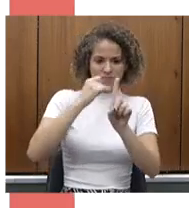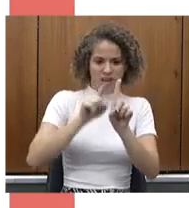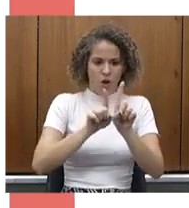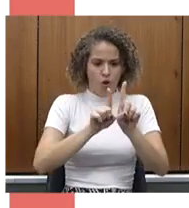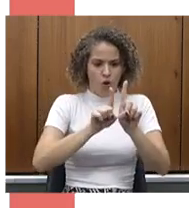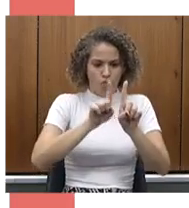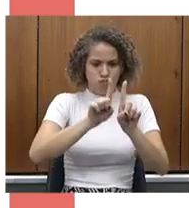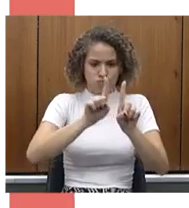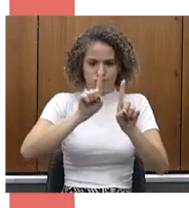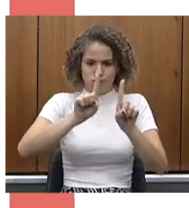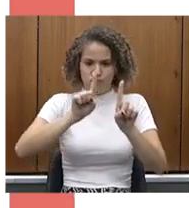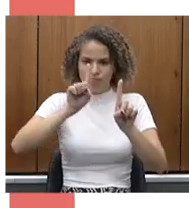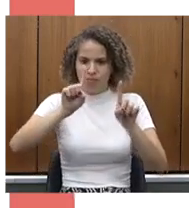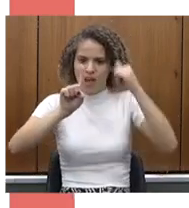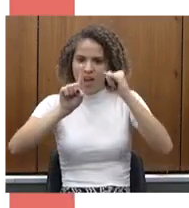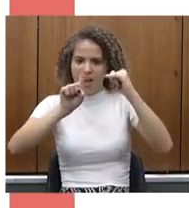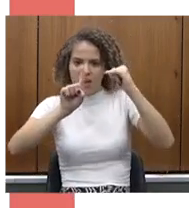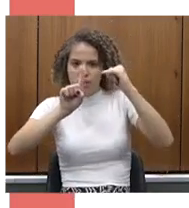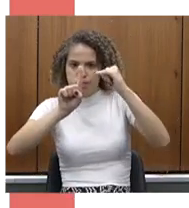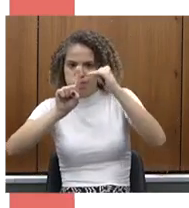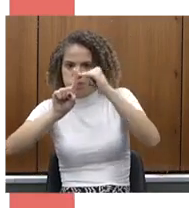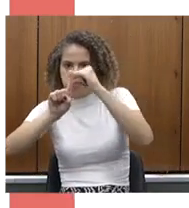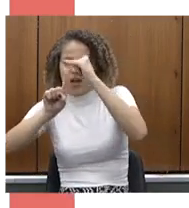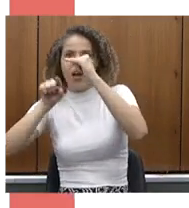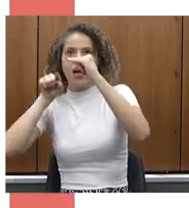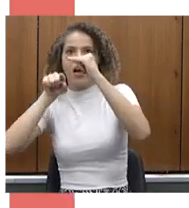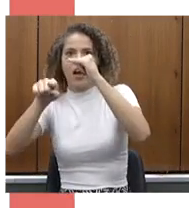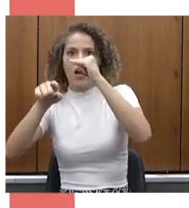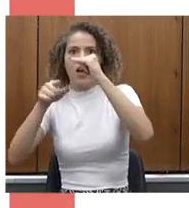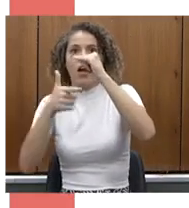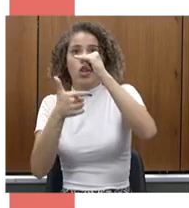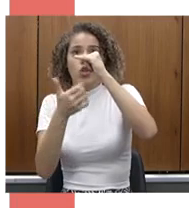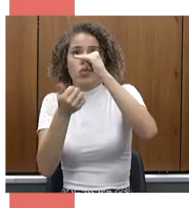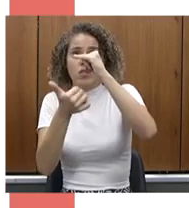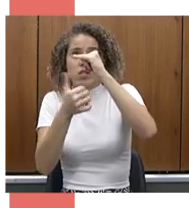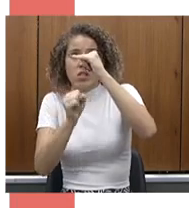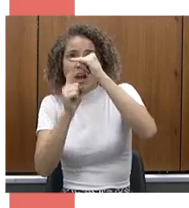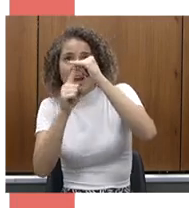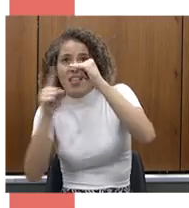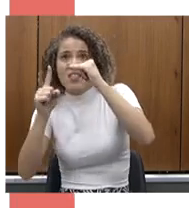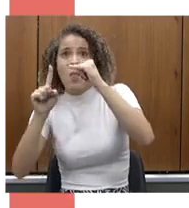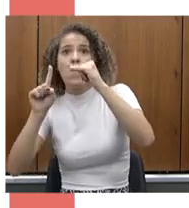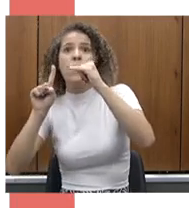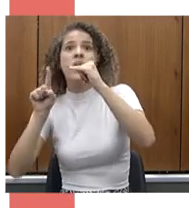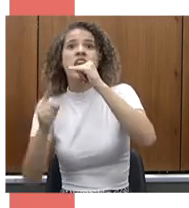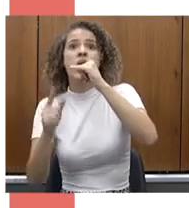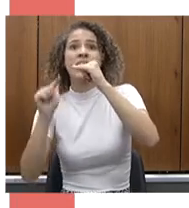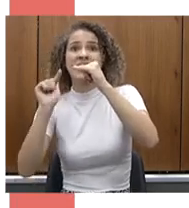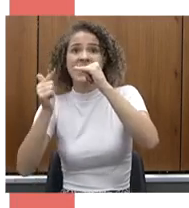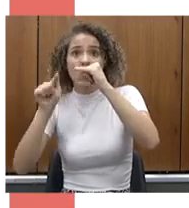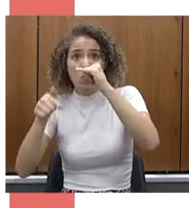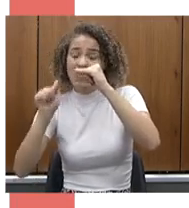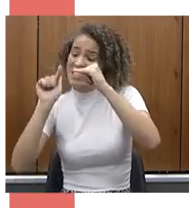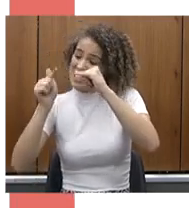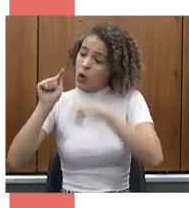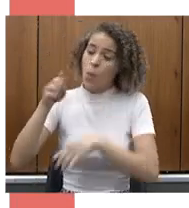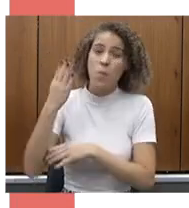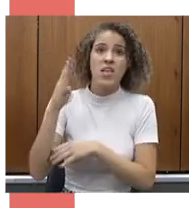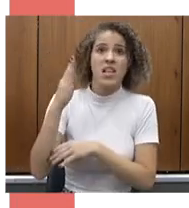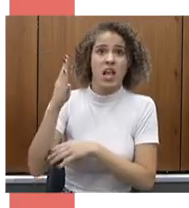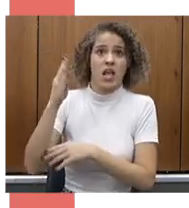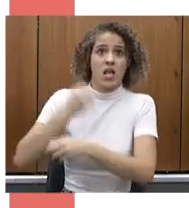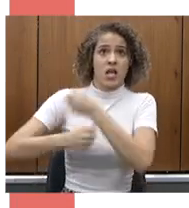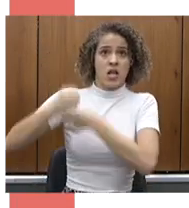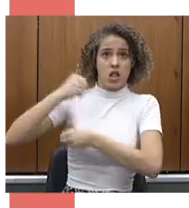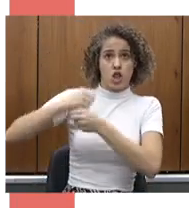acabar. E, gente, isso significa que de 2018, que foi 3,9 bilhões de reais financeiros, ano passado foi 9